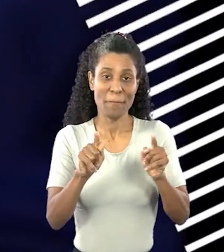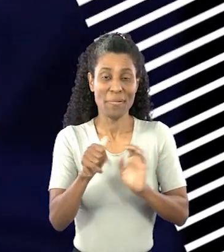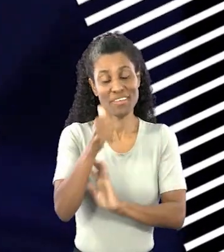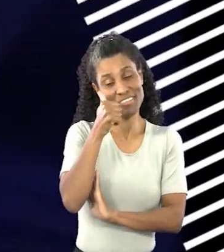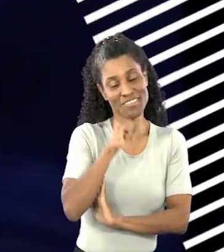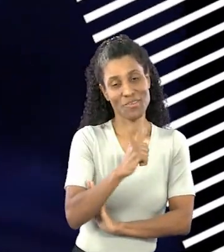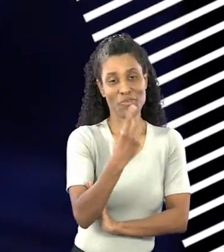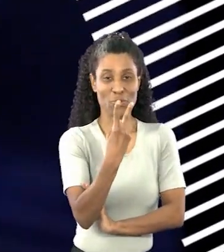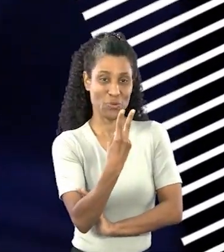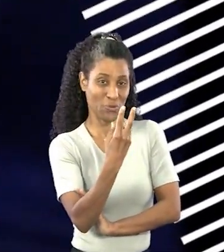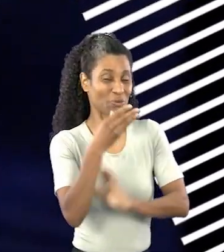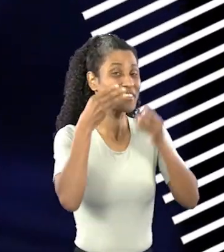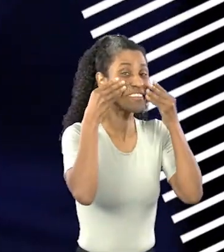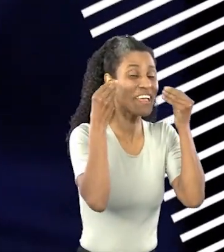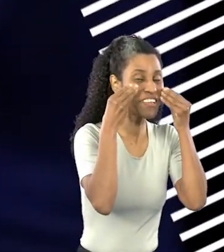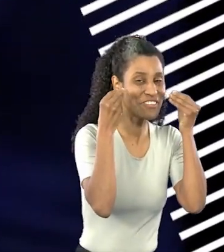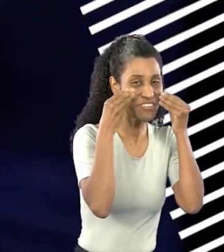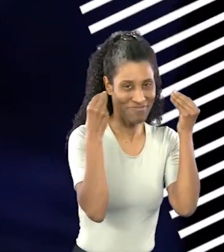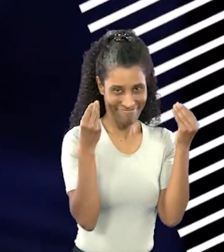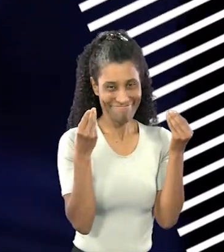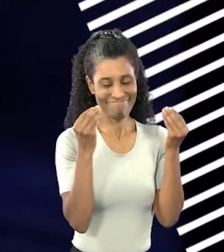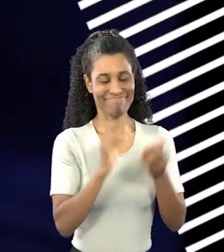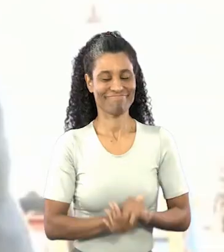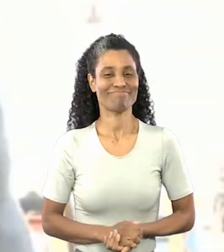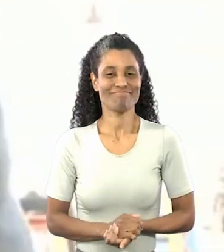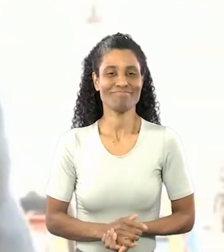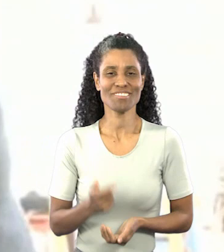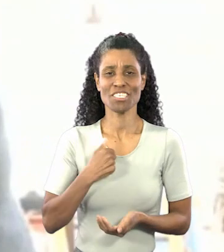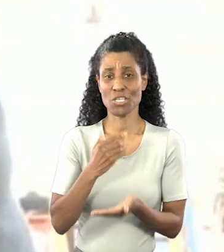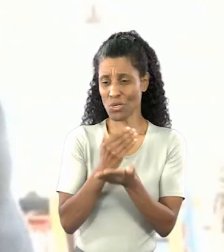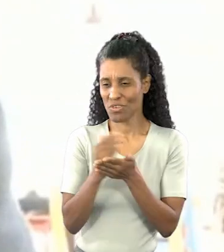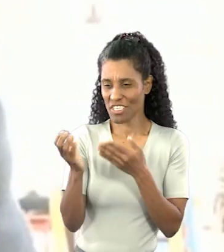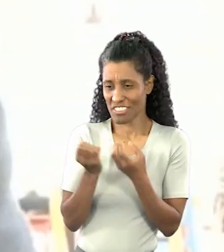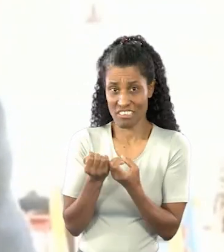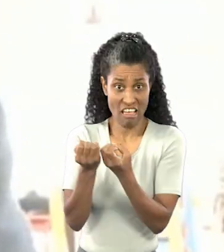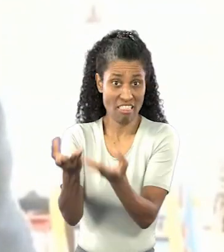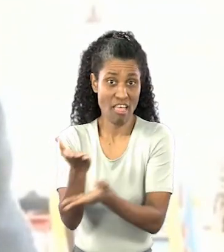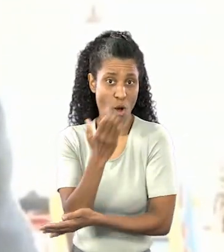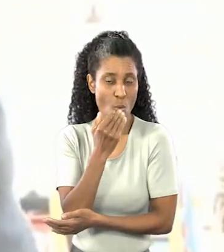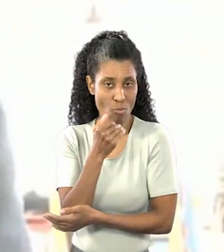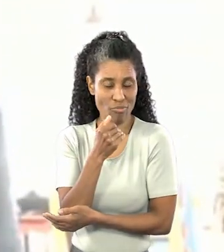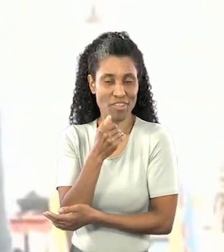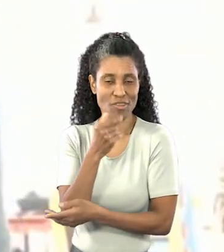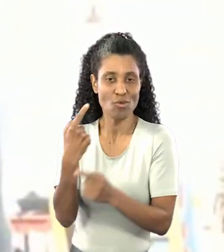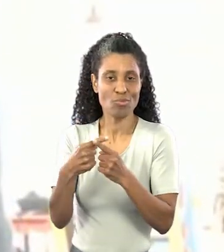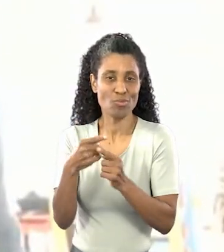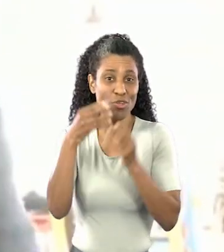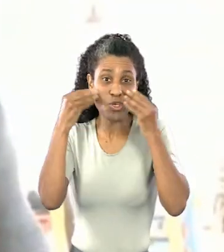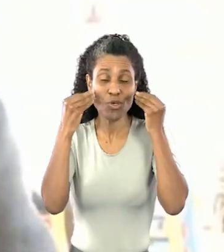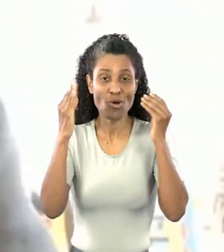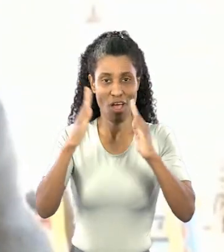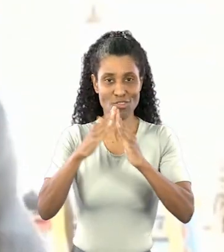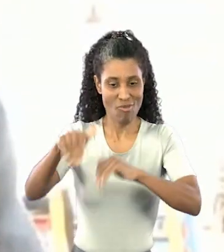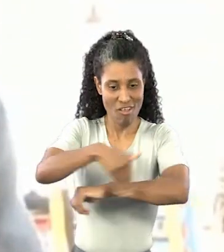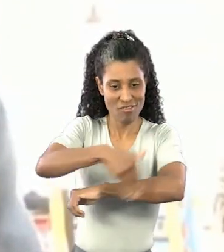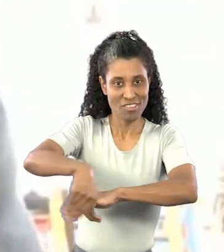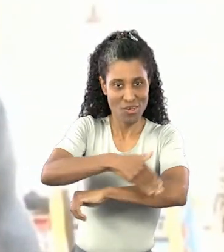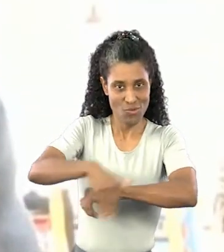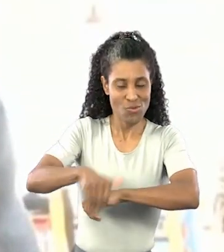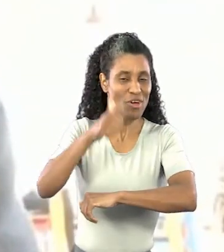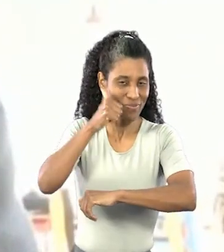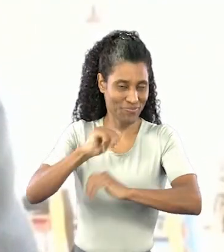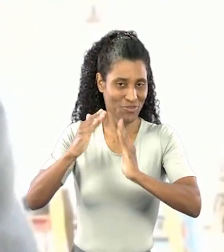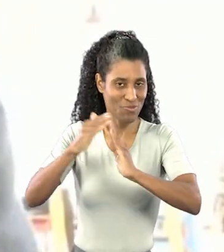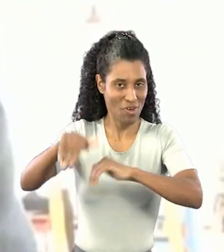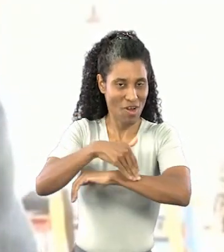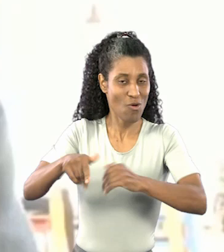as companheiras dela são duas gatinhas. Aí que eu comecei a dar comida para aquele gato de rua e o gato de rua foi